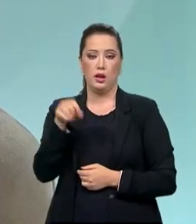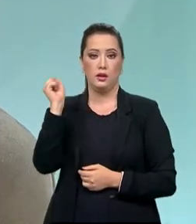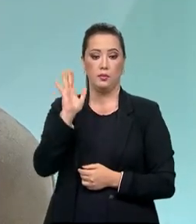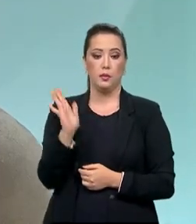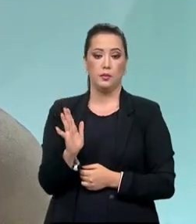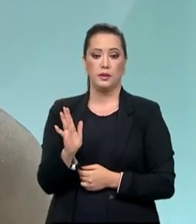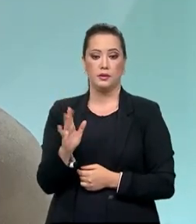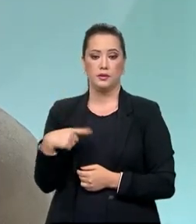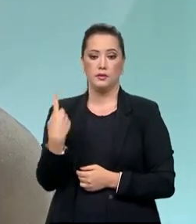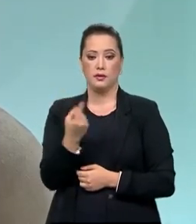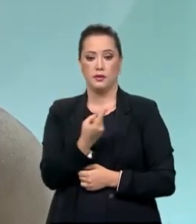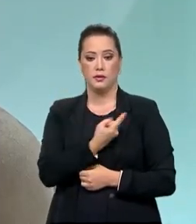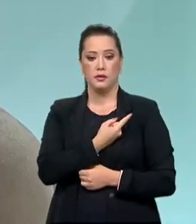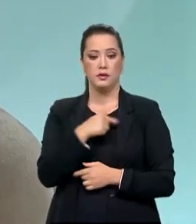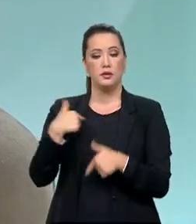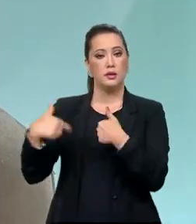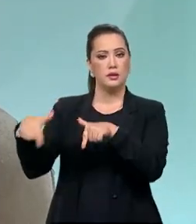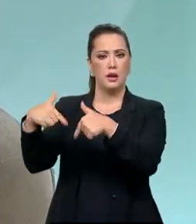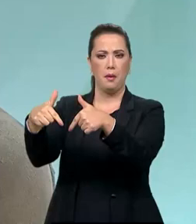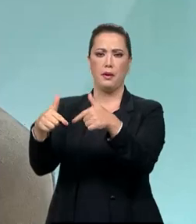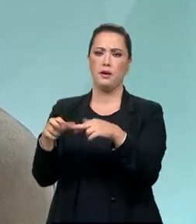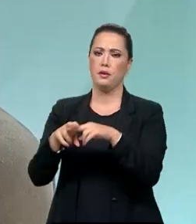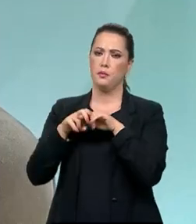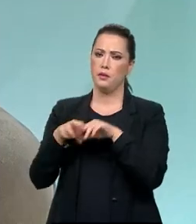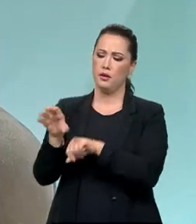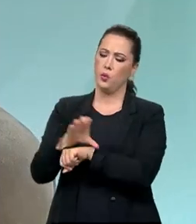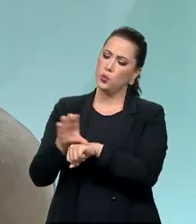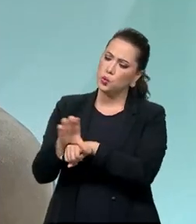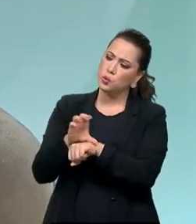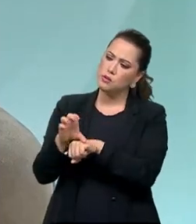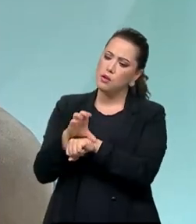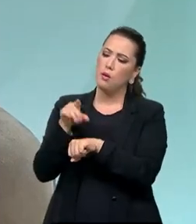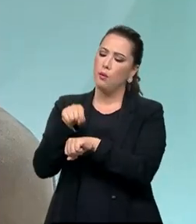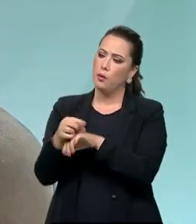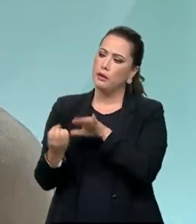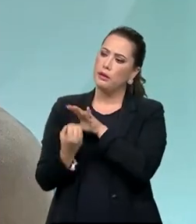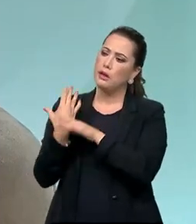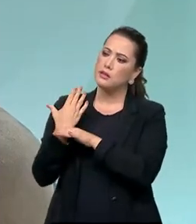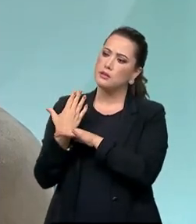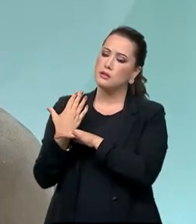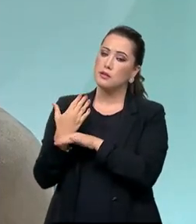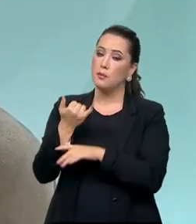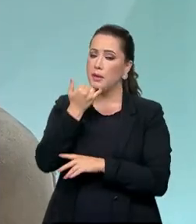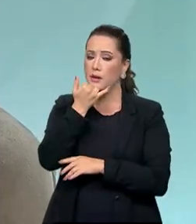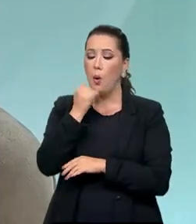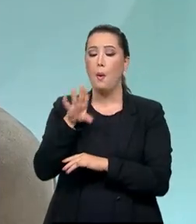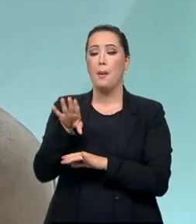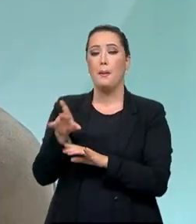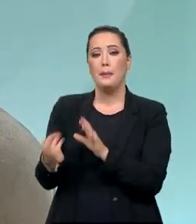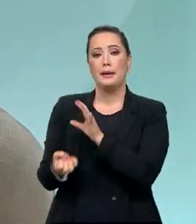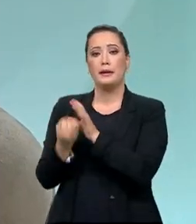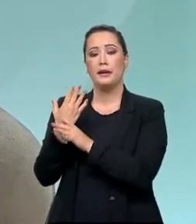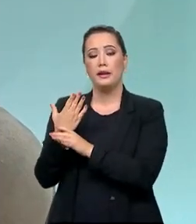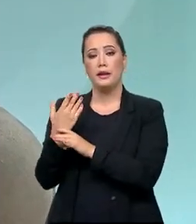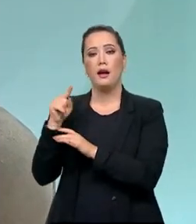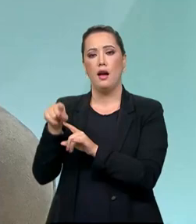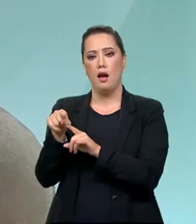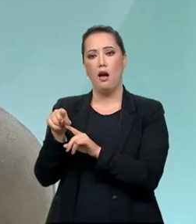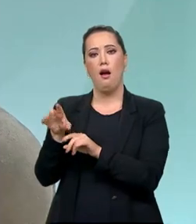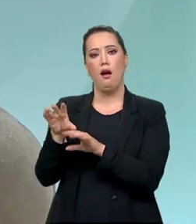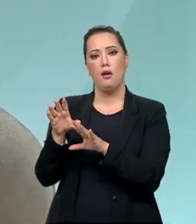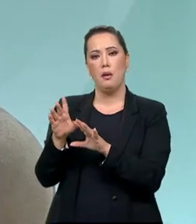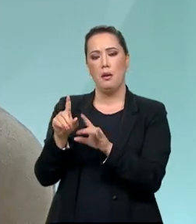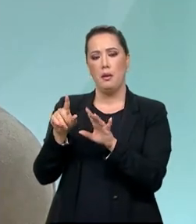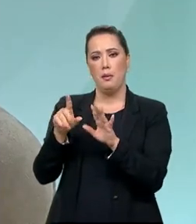Brasil, que nós estamos trabalhando até para constituir, instituir a família como política pública de Estado,